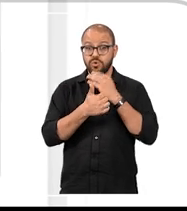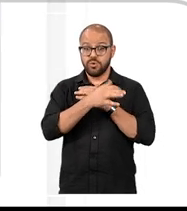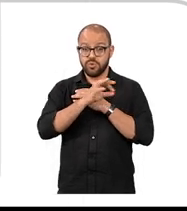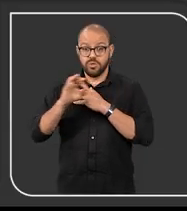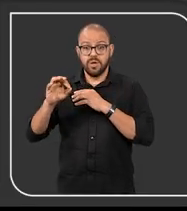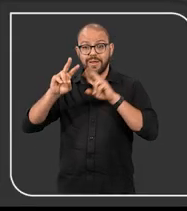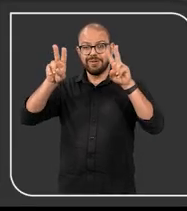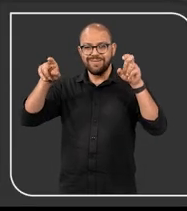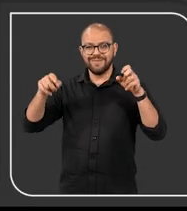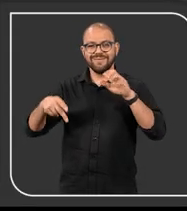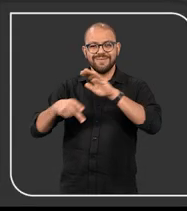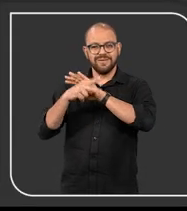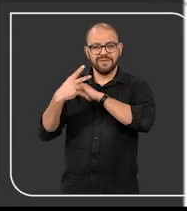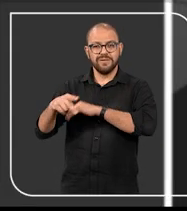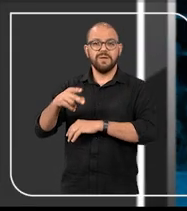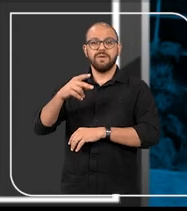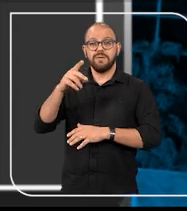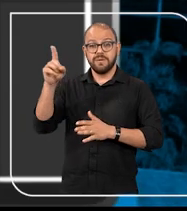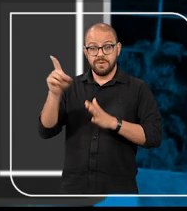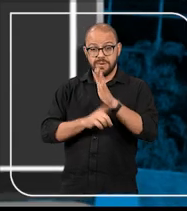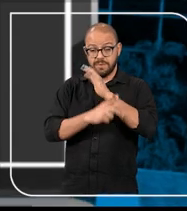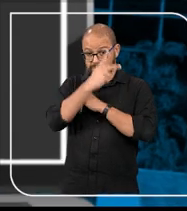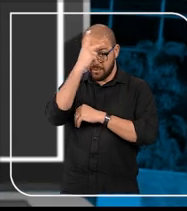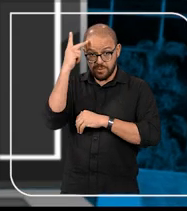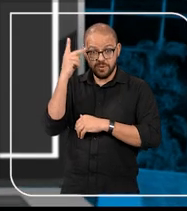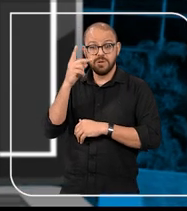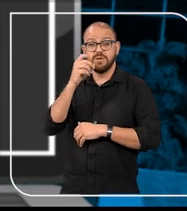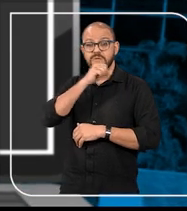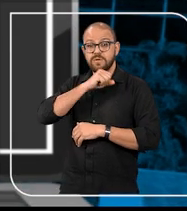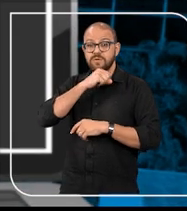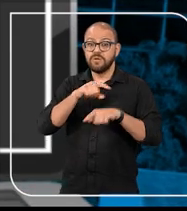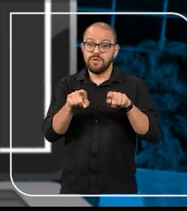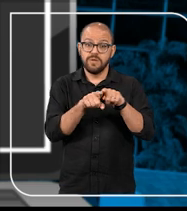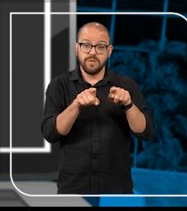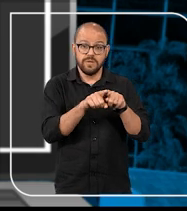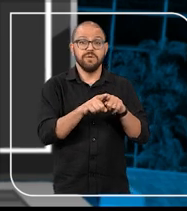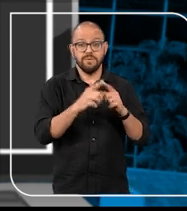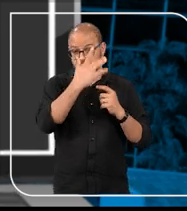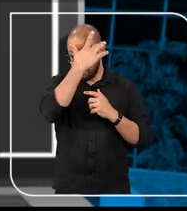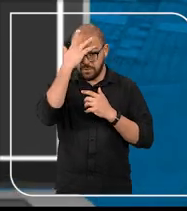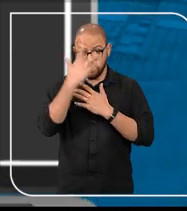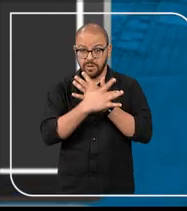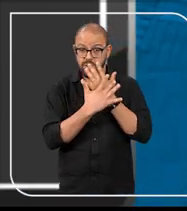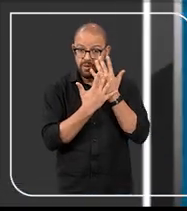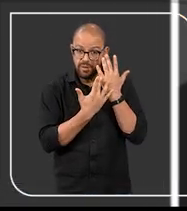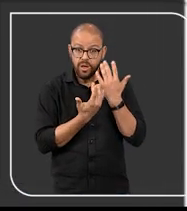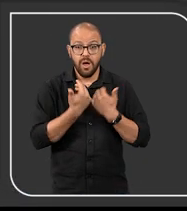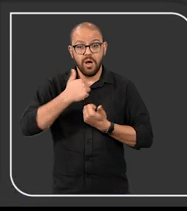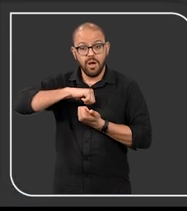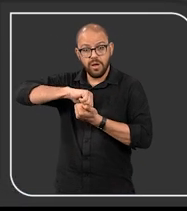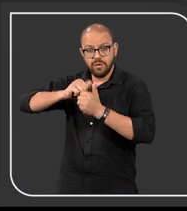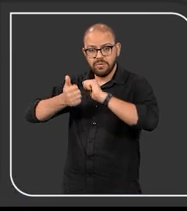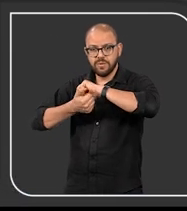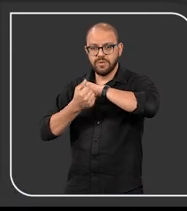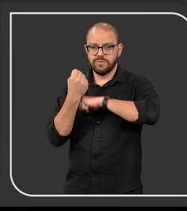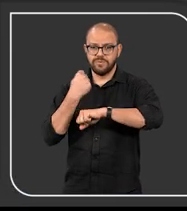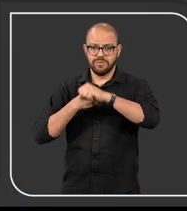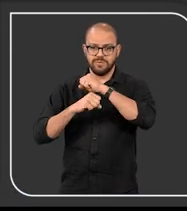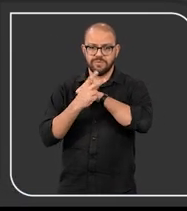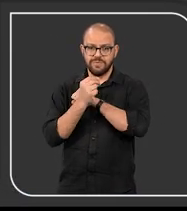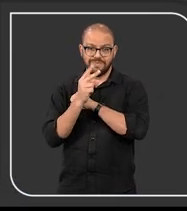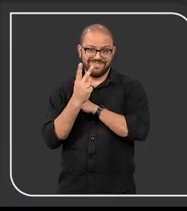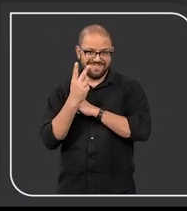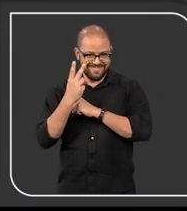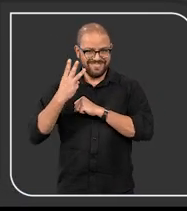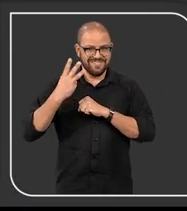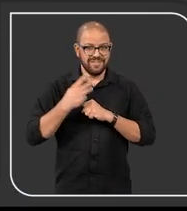apresentou teses sobre os direitos da pessoa idosa e da pessoa com deficiência. A edição foi atualizada